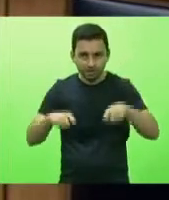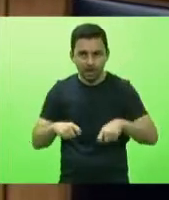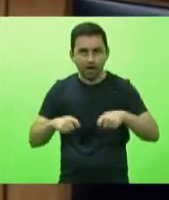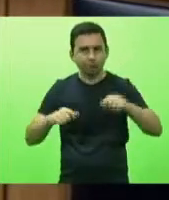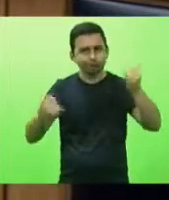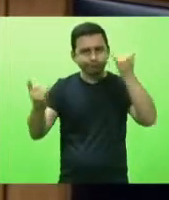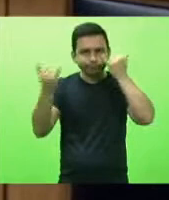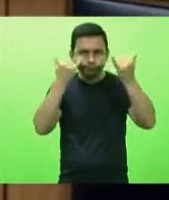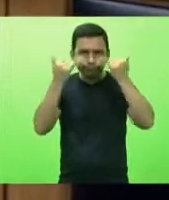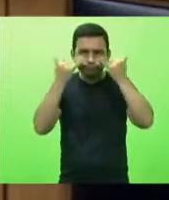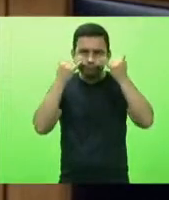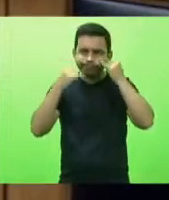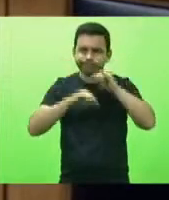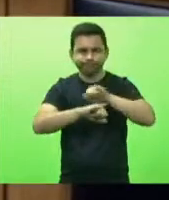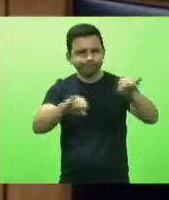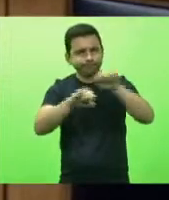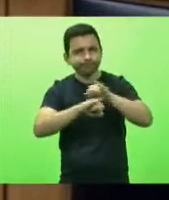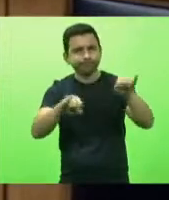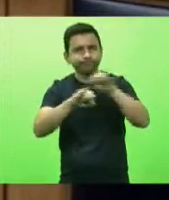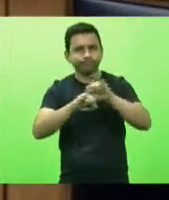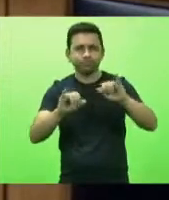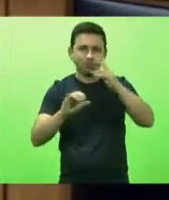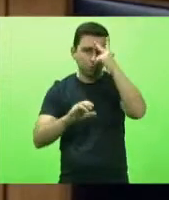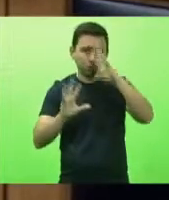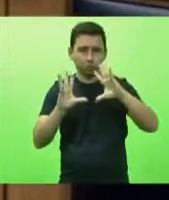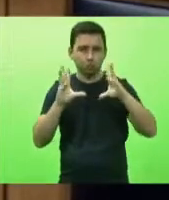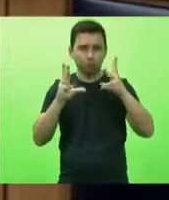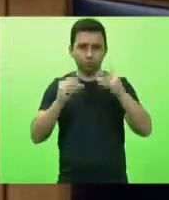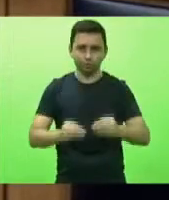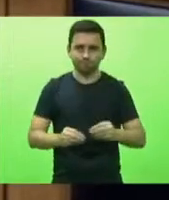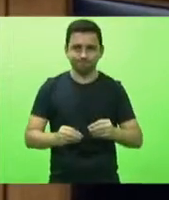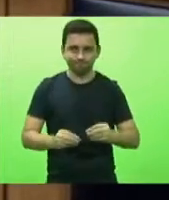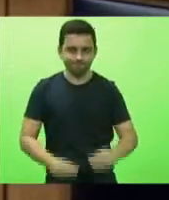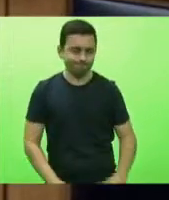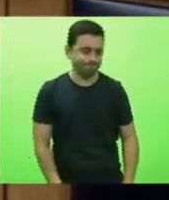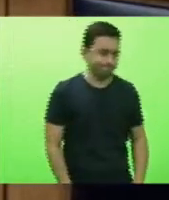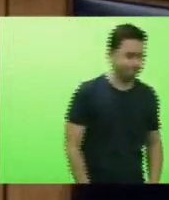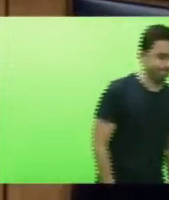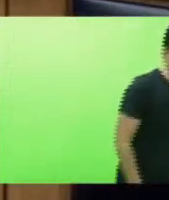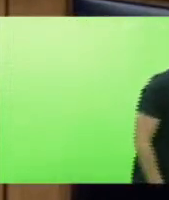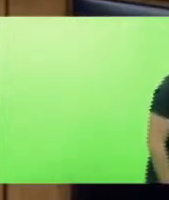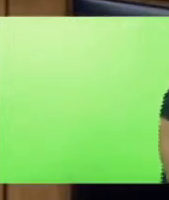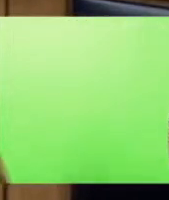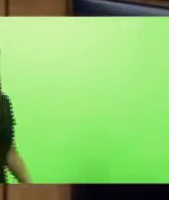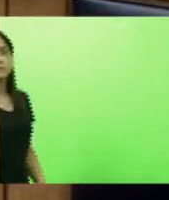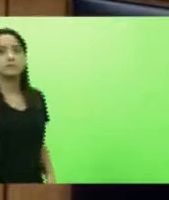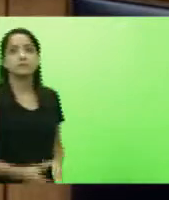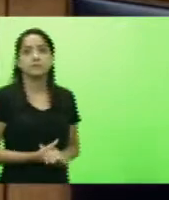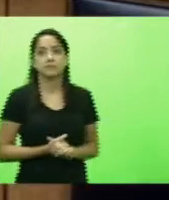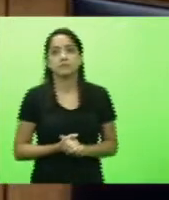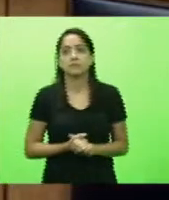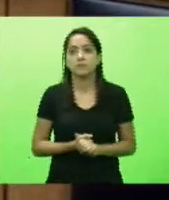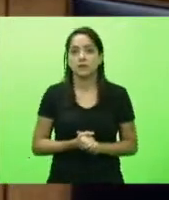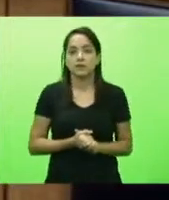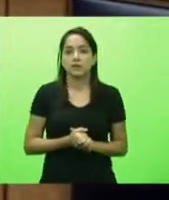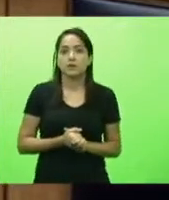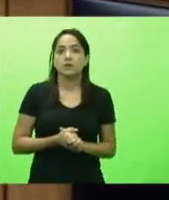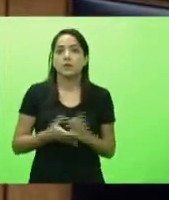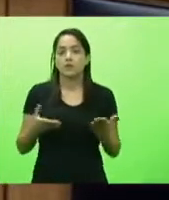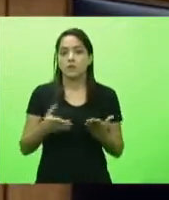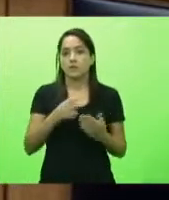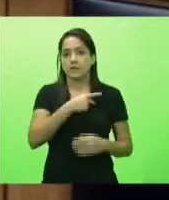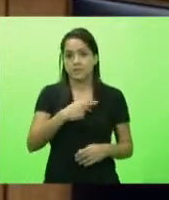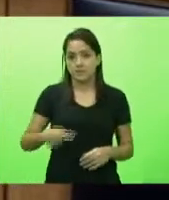informação ao máximo de pessoas possíveis infelizmente devido ao nosso regimento o presidente da FECAM não pode participar